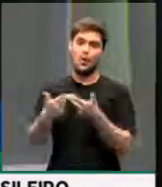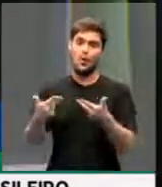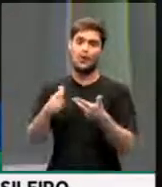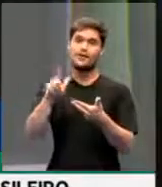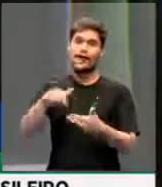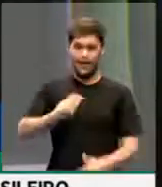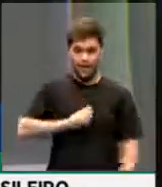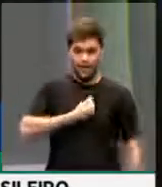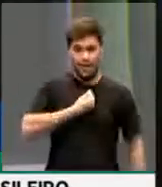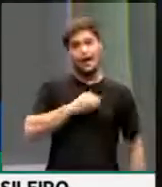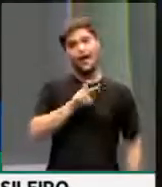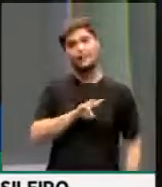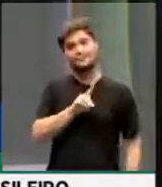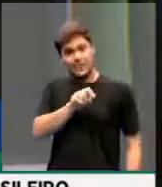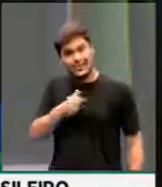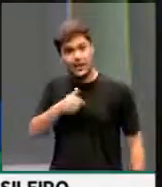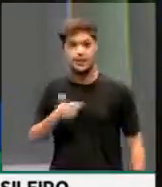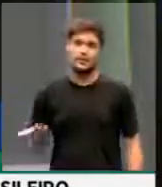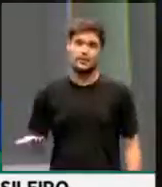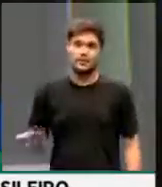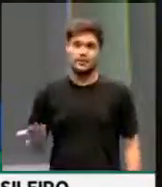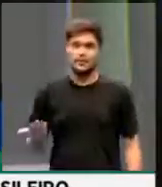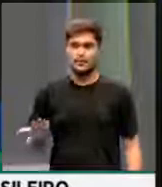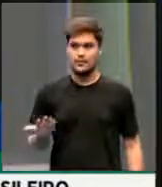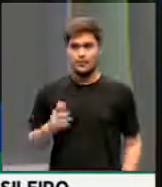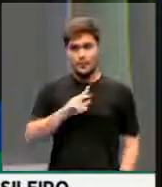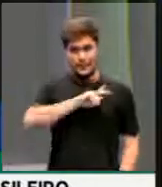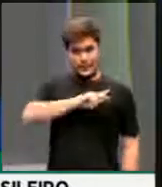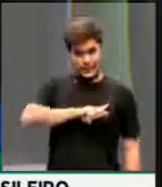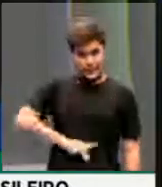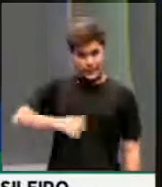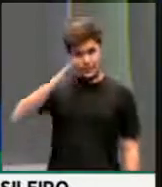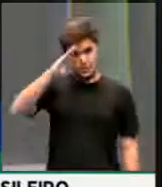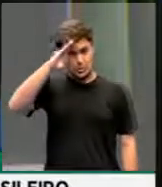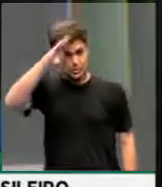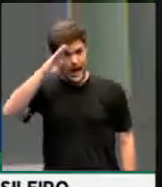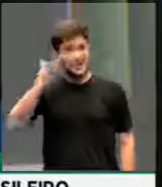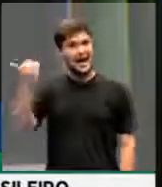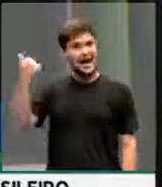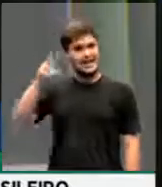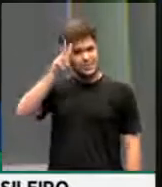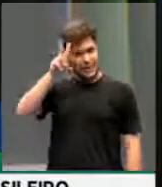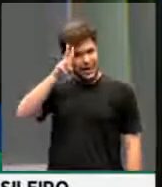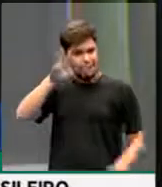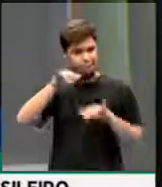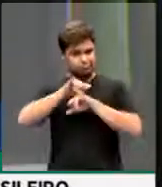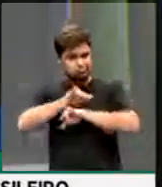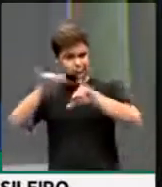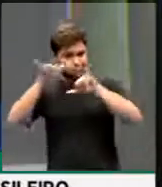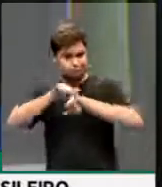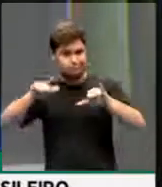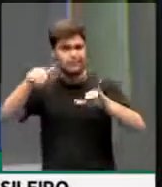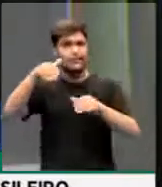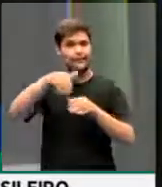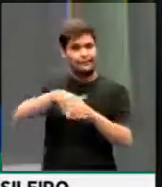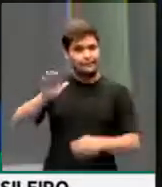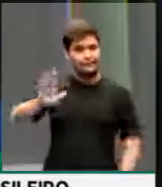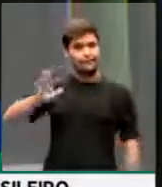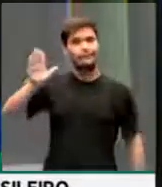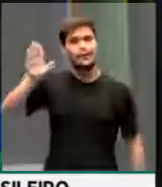que é a vida. O presidente da República, durante a campanha, fez demagogia com isso